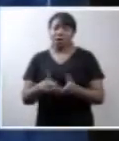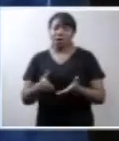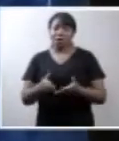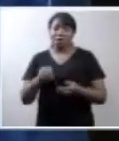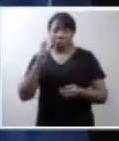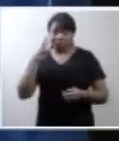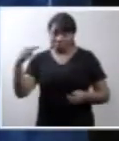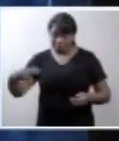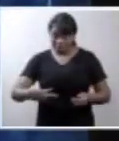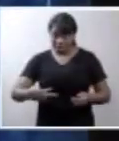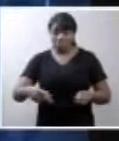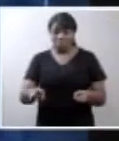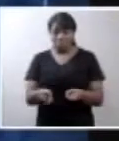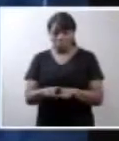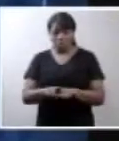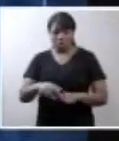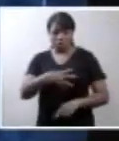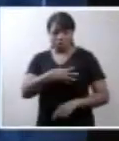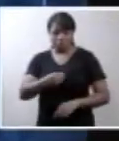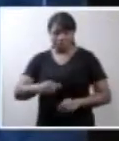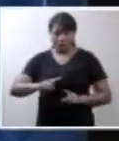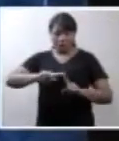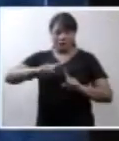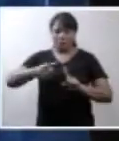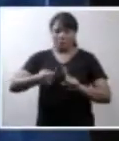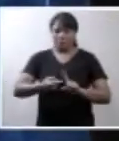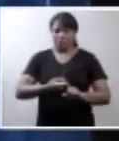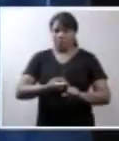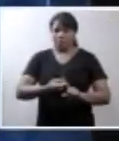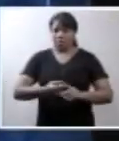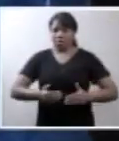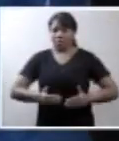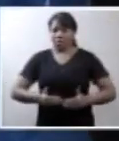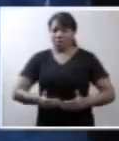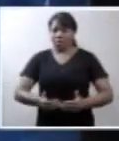minha barriga ia estar crescendo, ia estar sentindo tudo. E no final eu não ia ter.